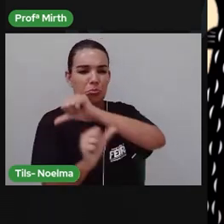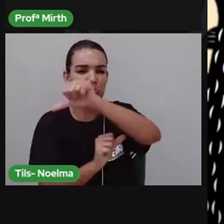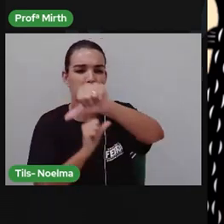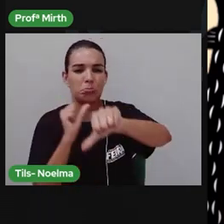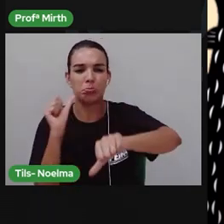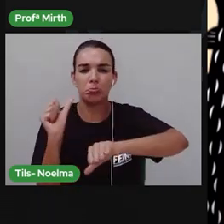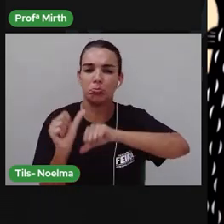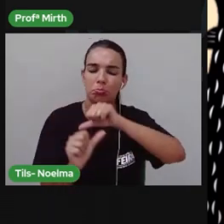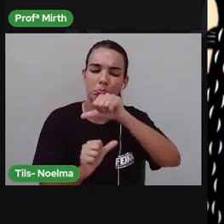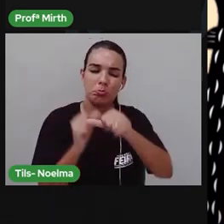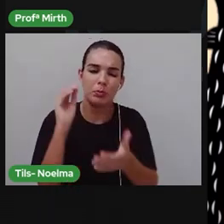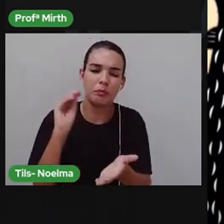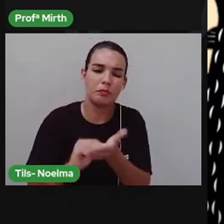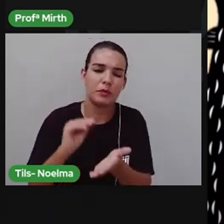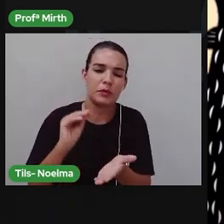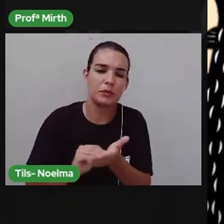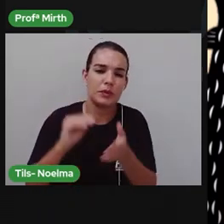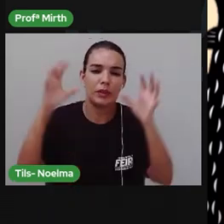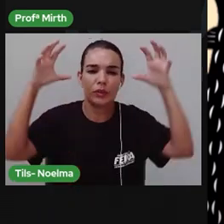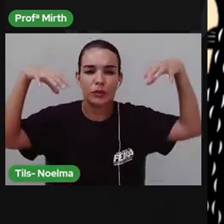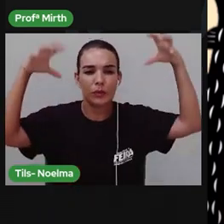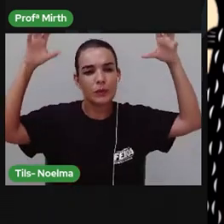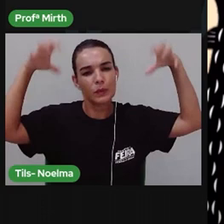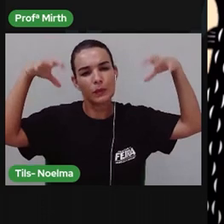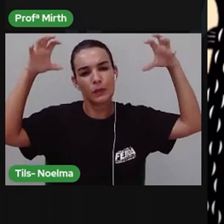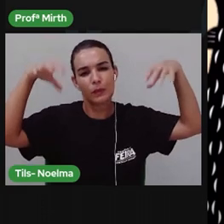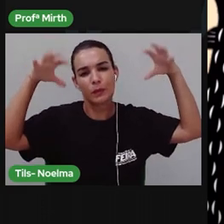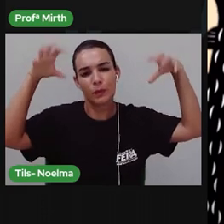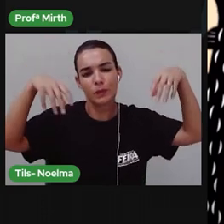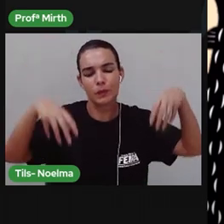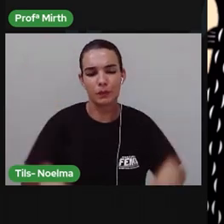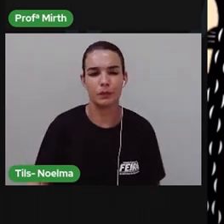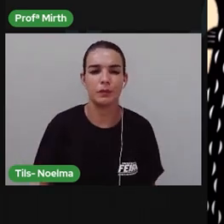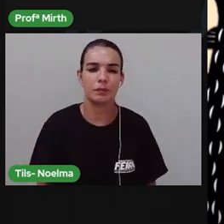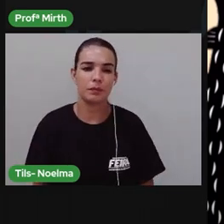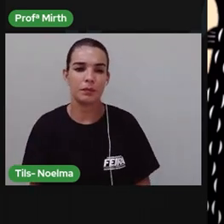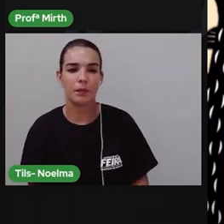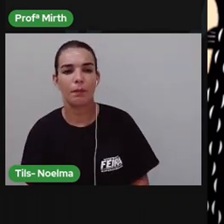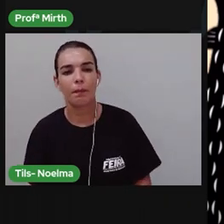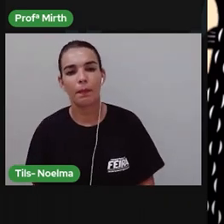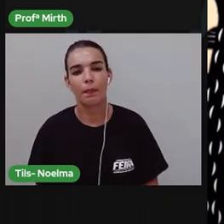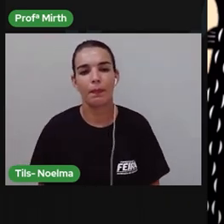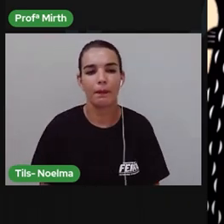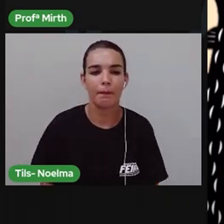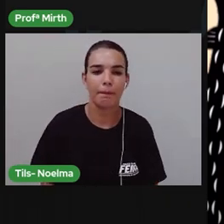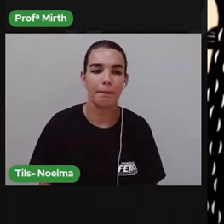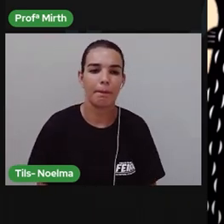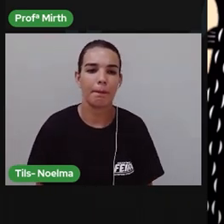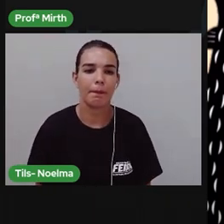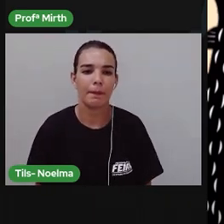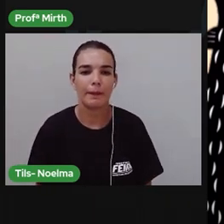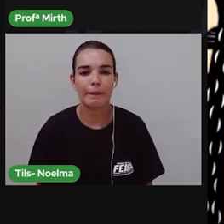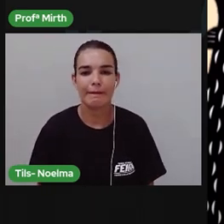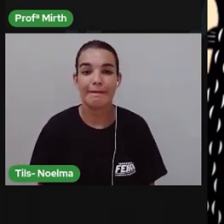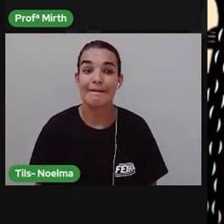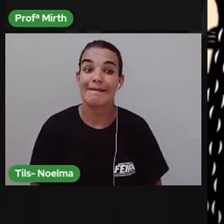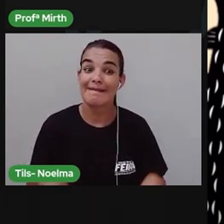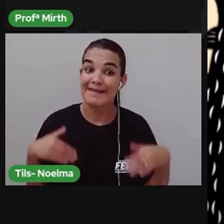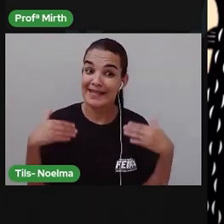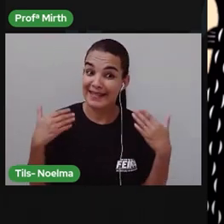brasa A roça em brasa Isso!